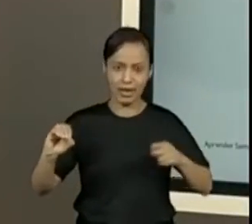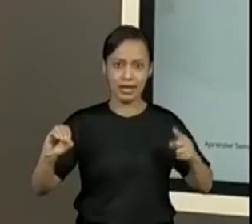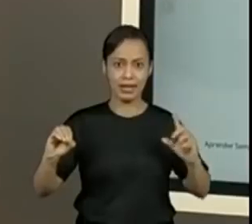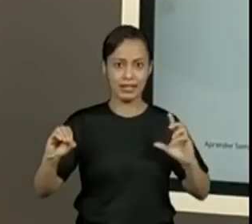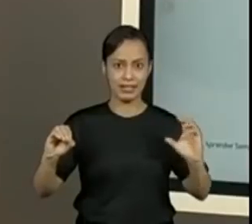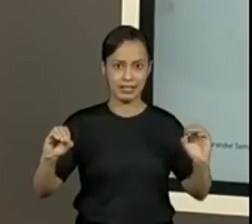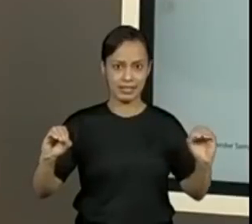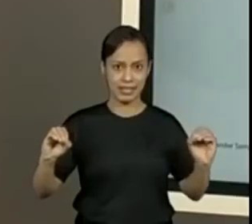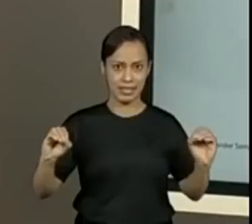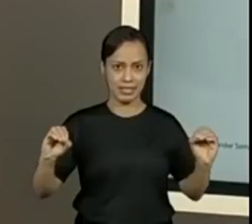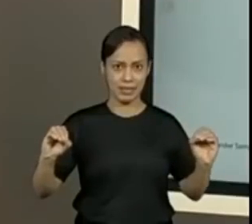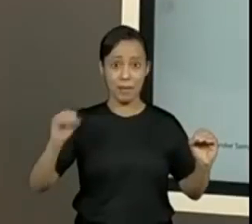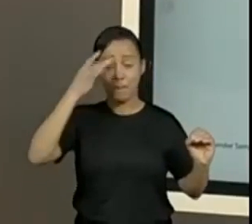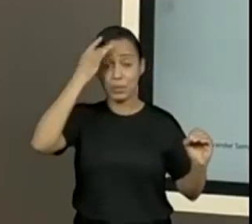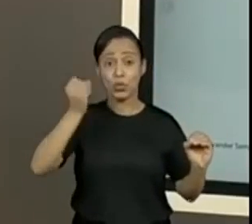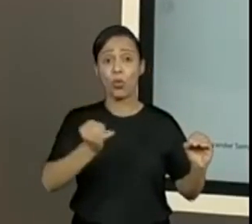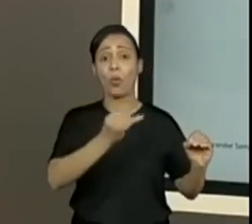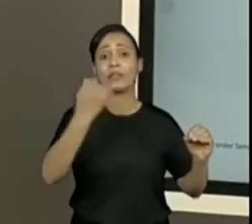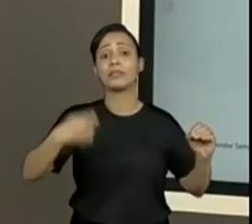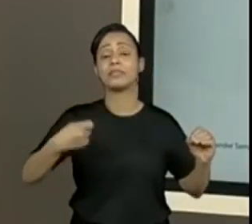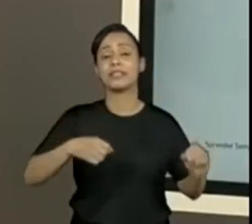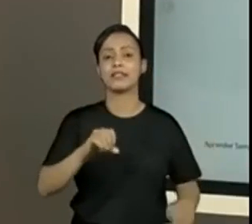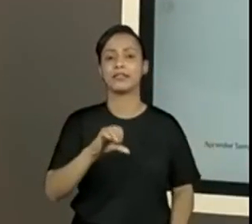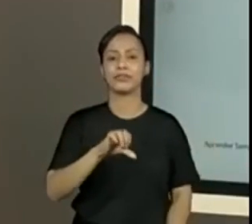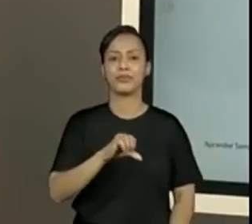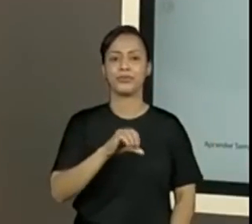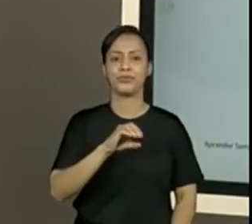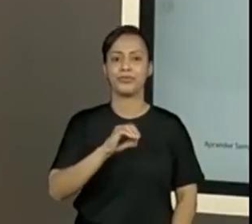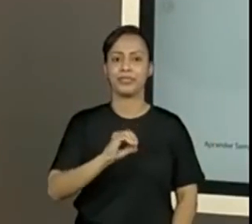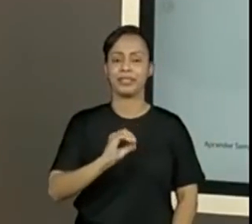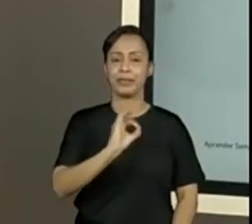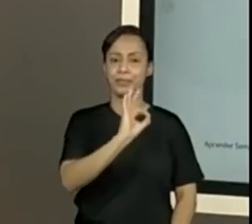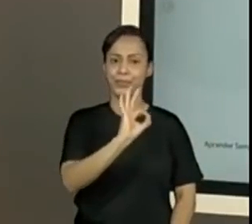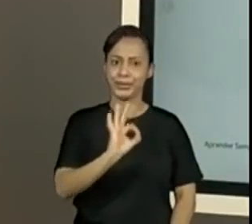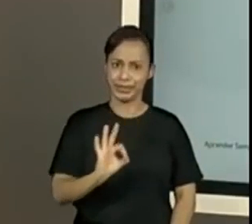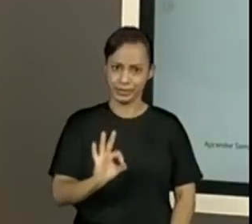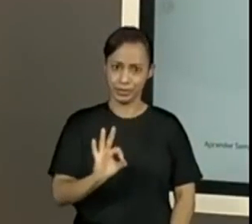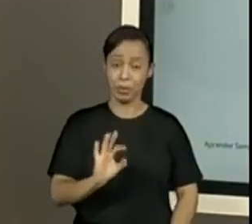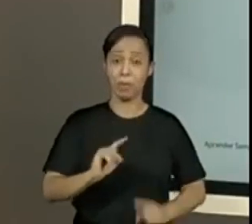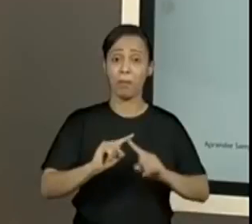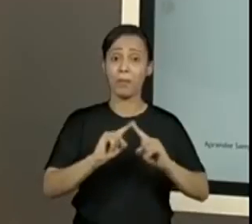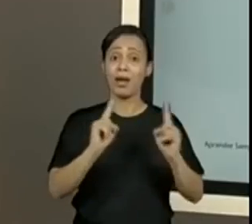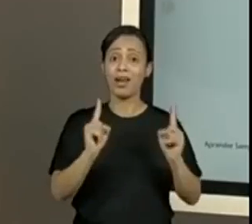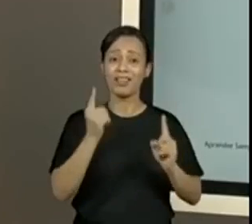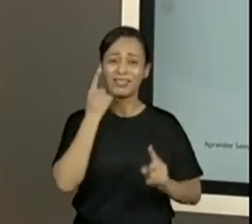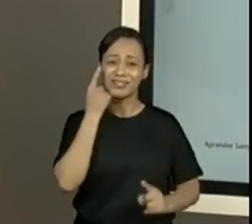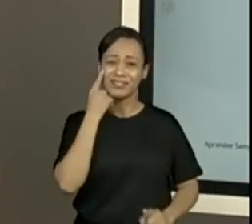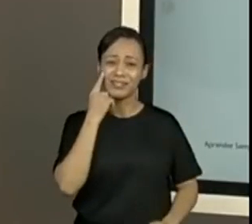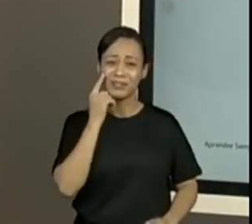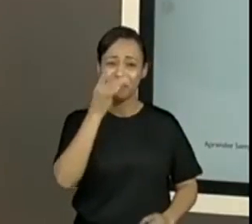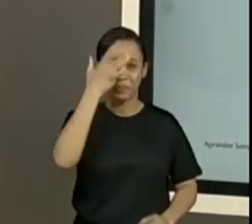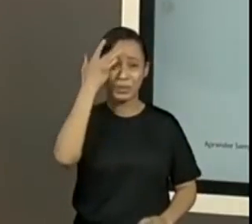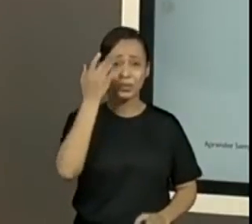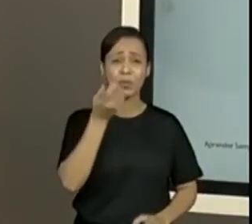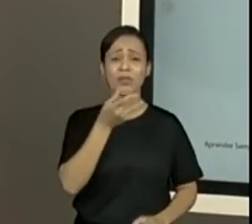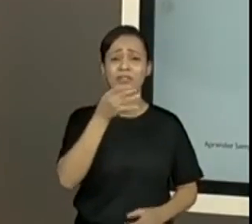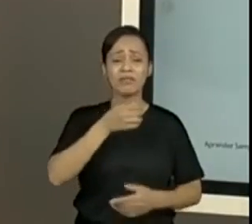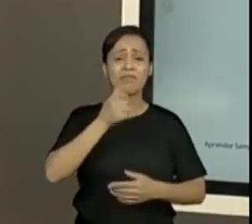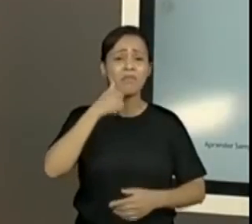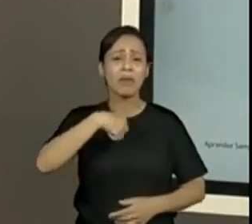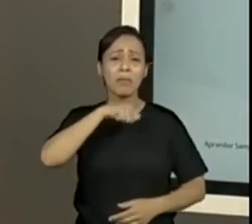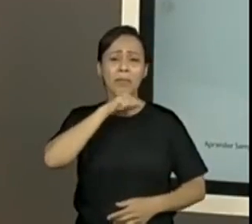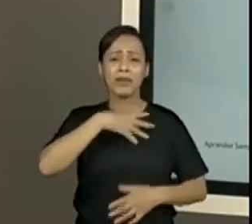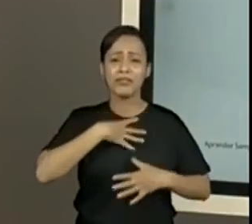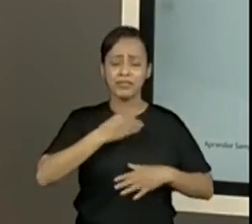Ele precisa de mais. Se só tinha 60 pensando na mãe e na criança, olha como é pouco. Olha como ainda